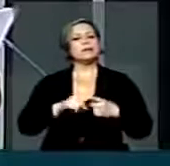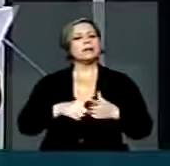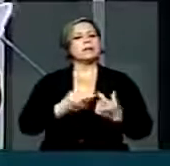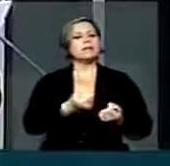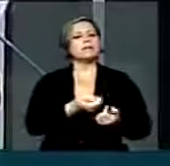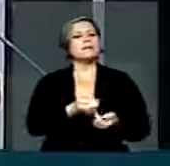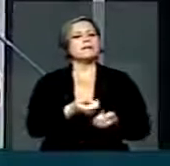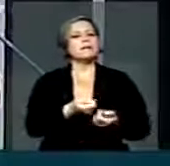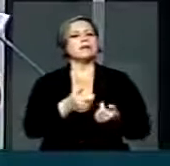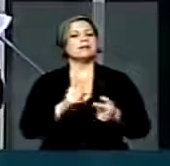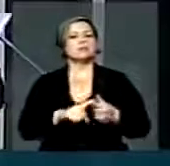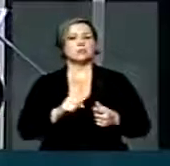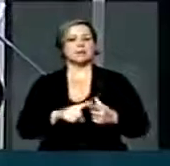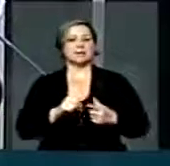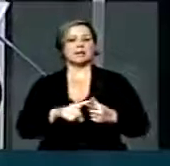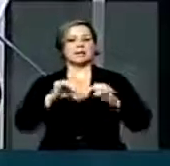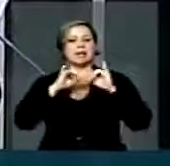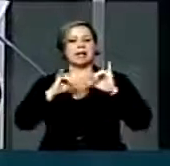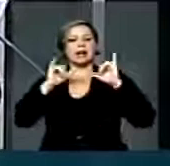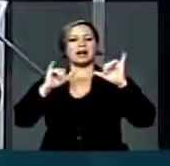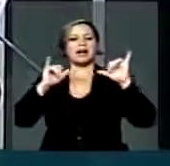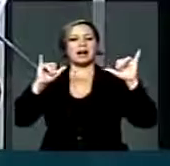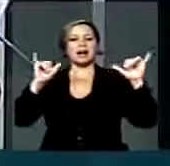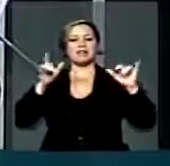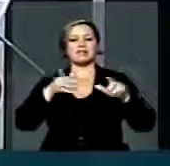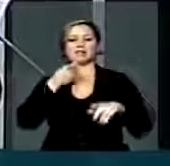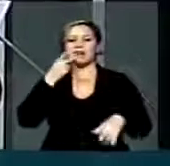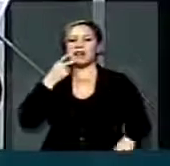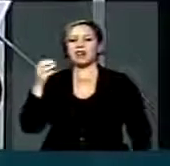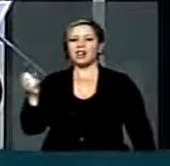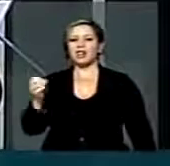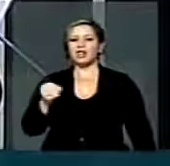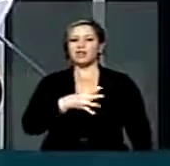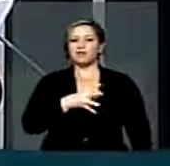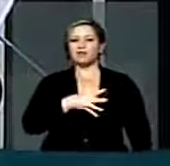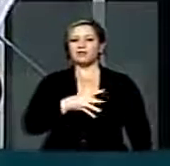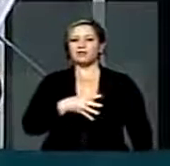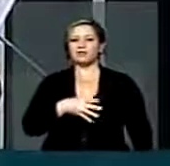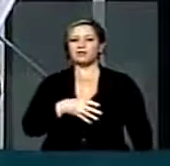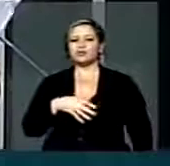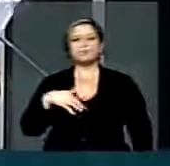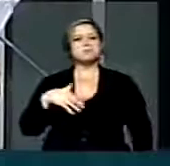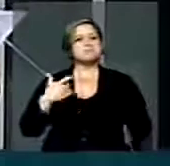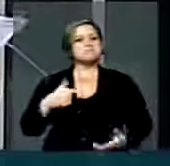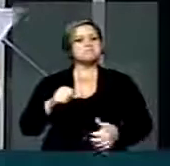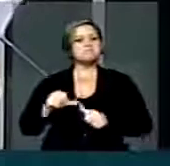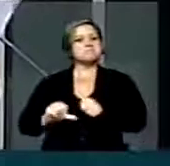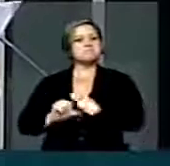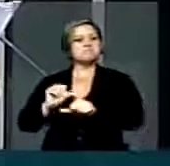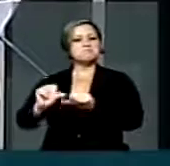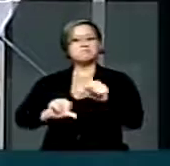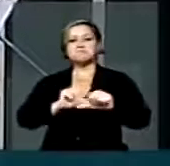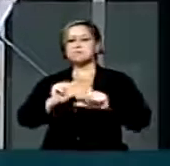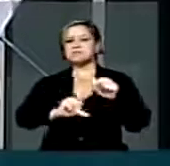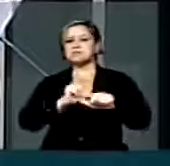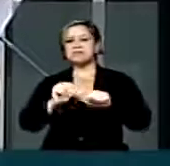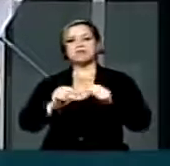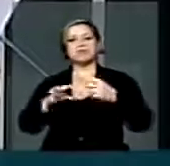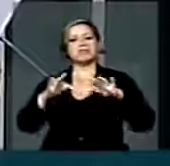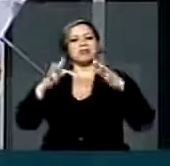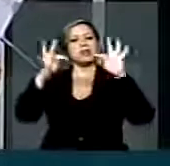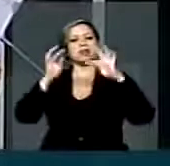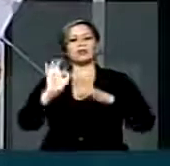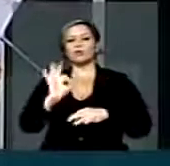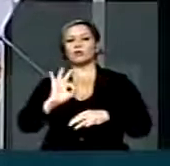principalmente a anunciar um modelo novo sem que tenha havido modificação na tecnologia ou no estilo